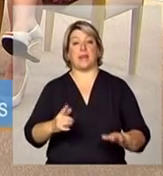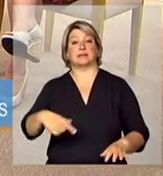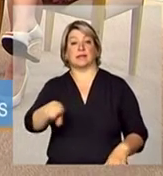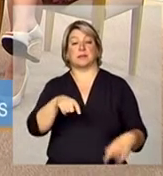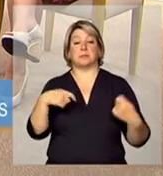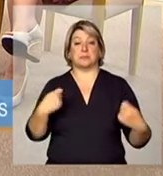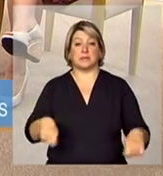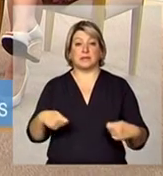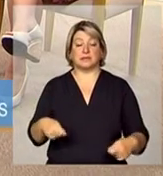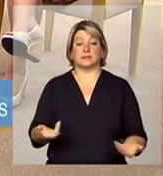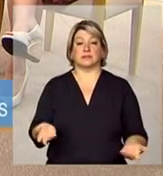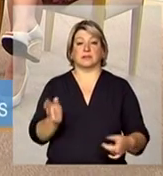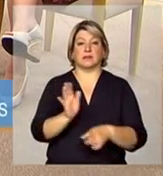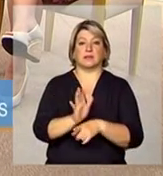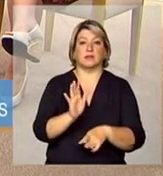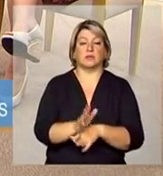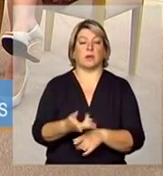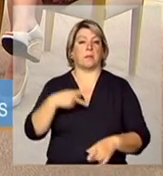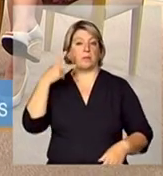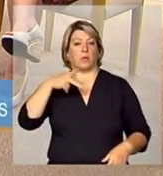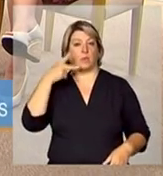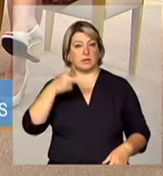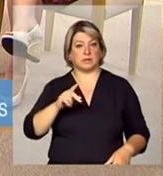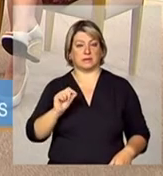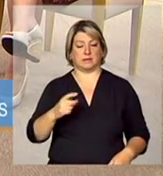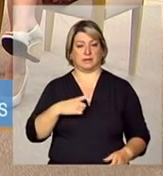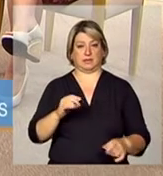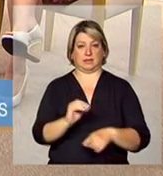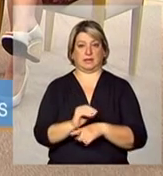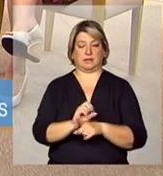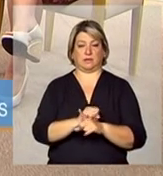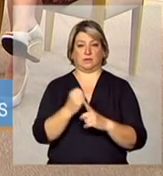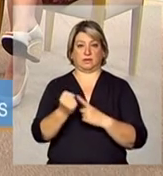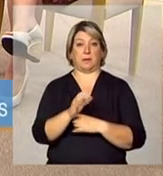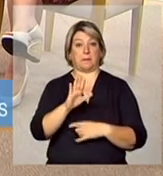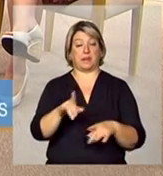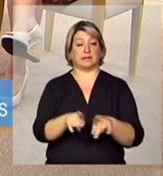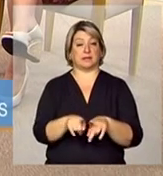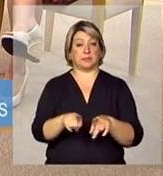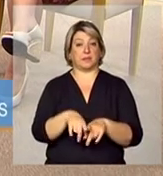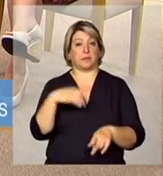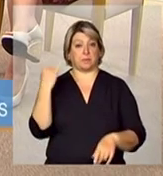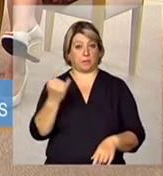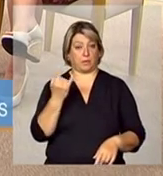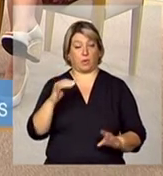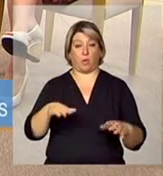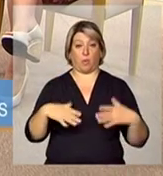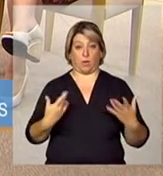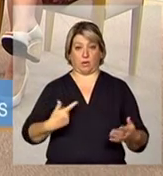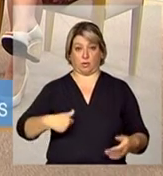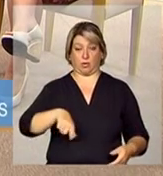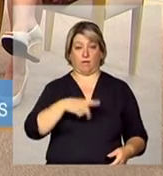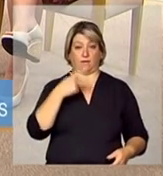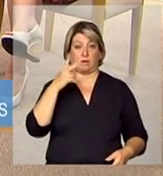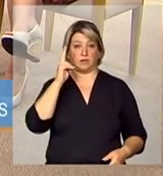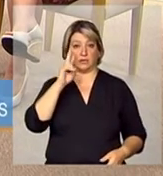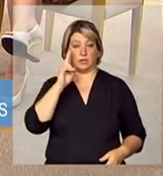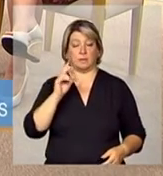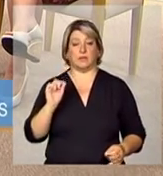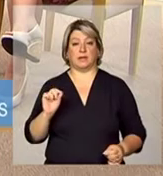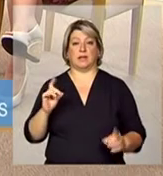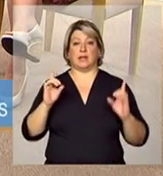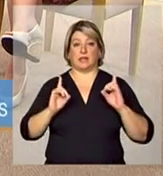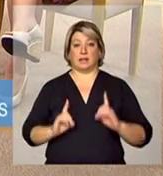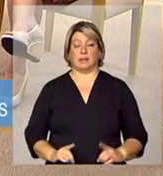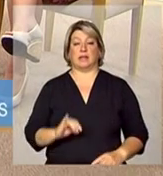de algum amparo das políticas de assistência social mas também é importante salientar que quando a gente fala de deficiência intelectual a gente não